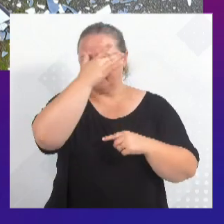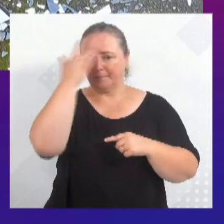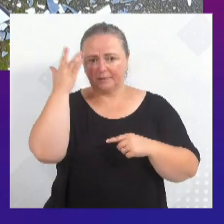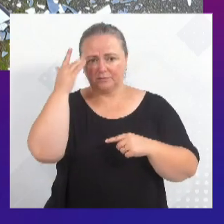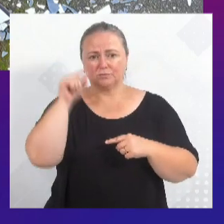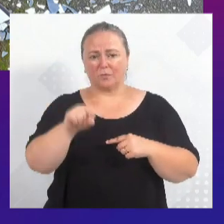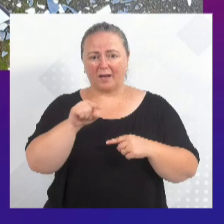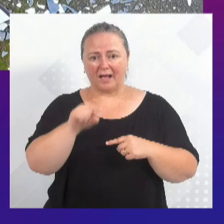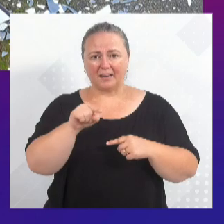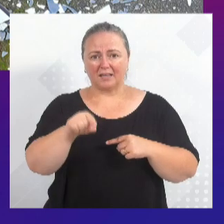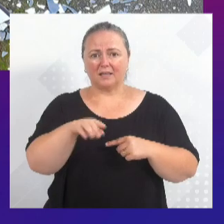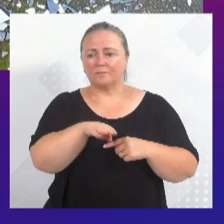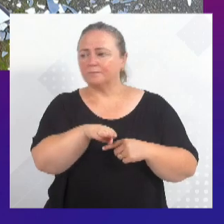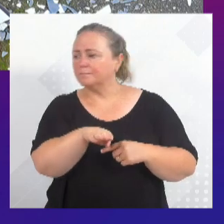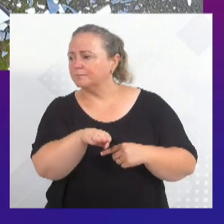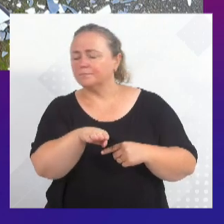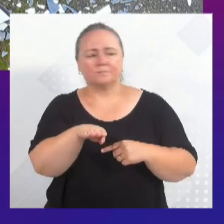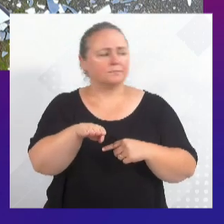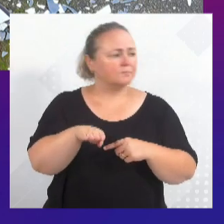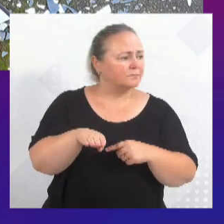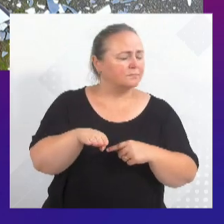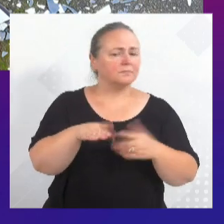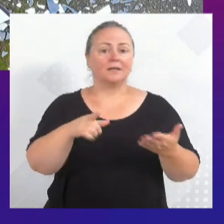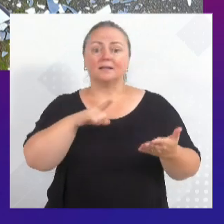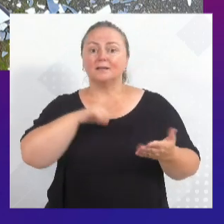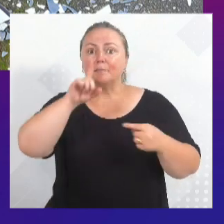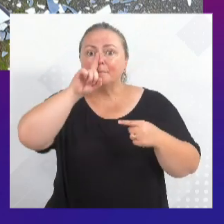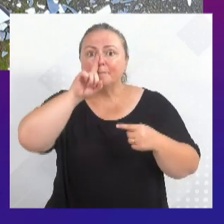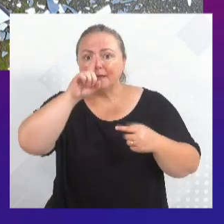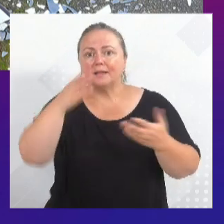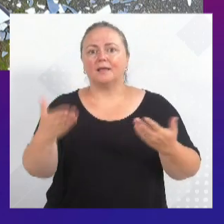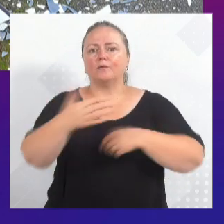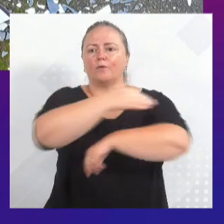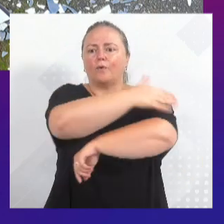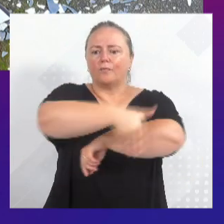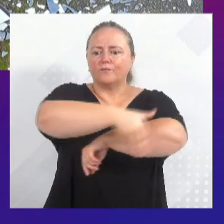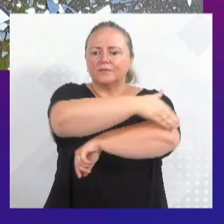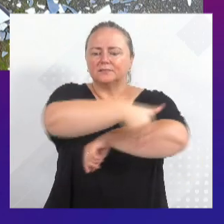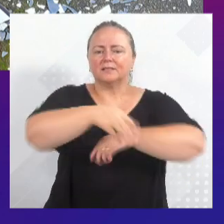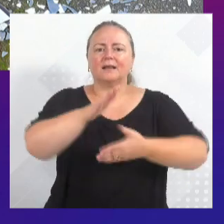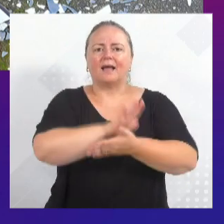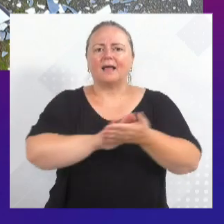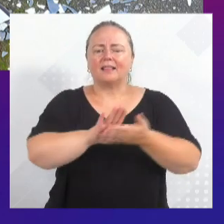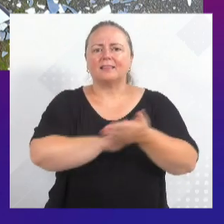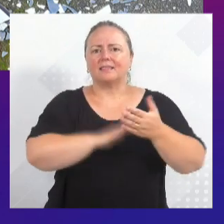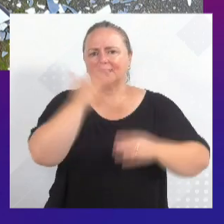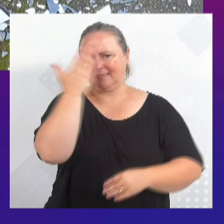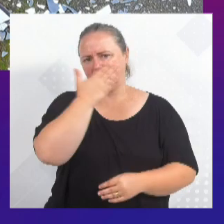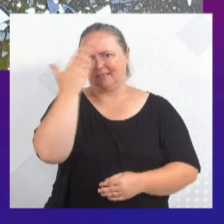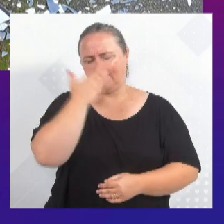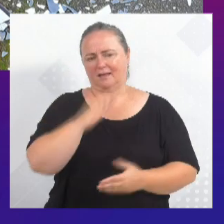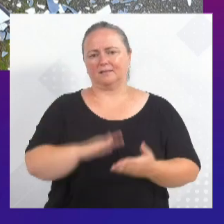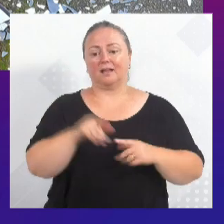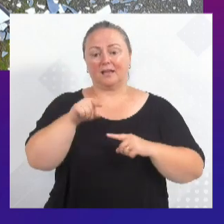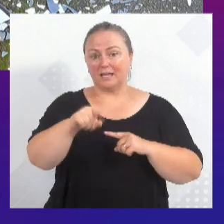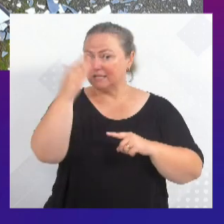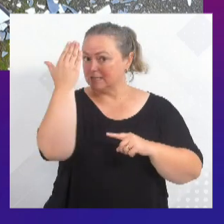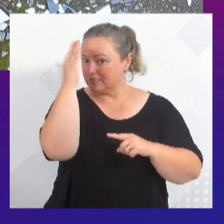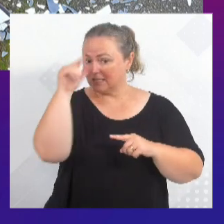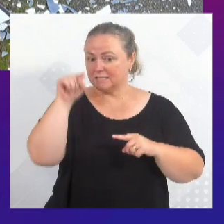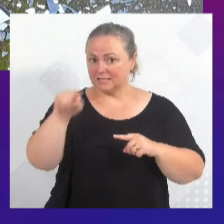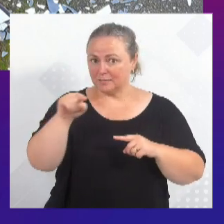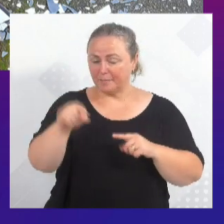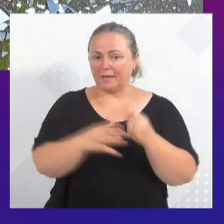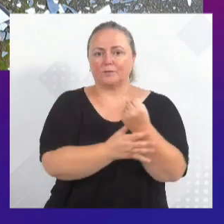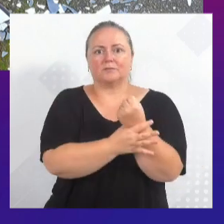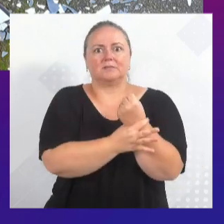que entram na Jacob e Inês. É praticamente numa curva na oficina ali, não tem visão nenhuma. E esse espelho bem localizado, ele dava